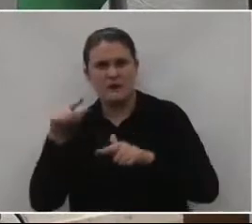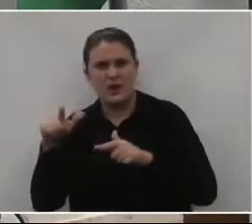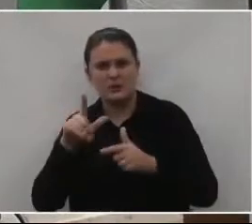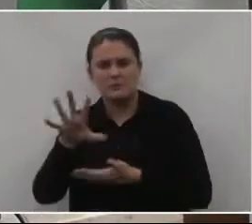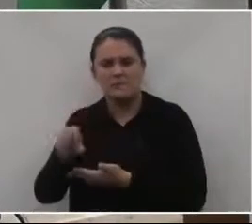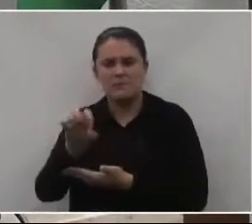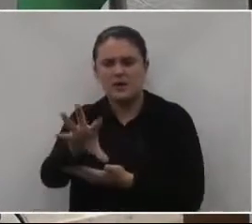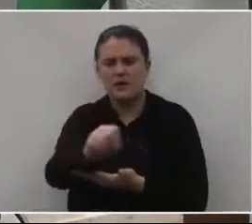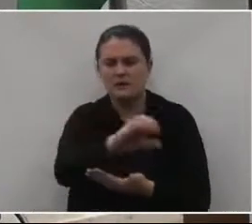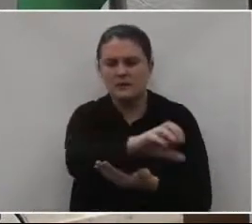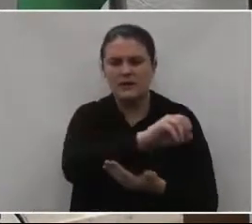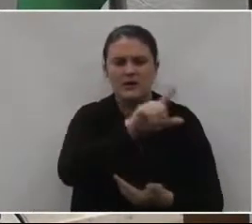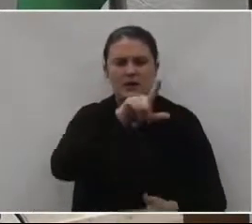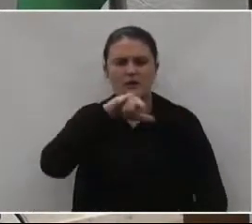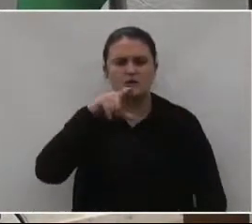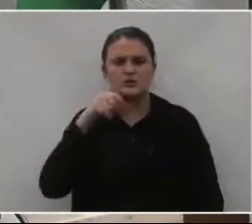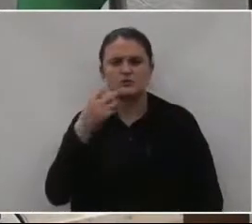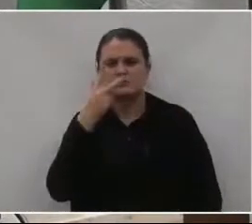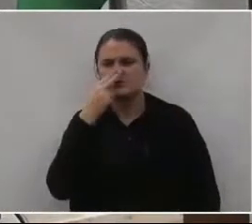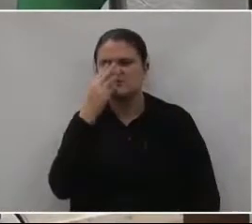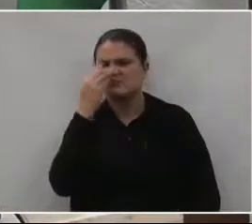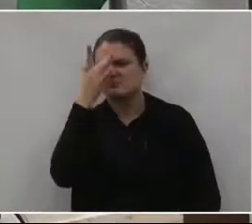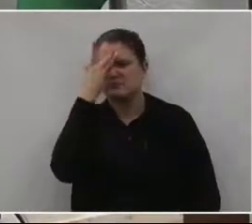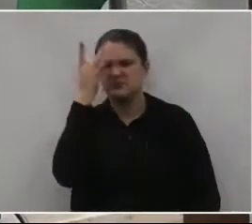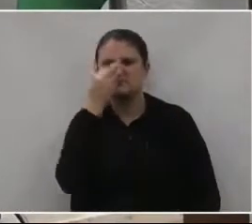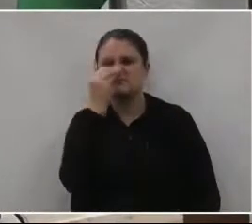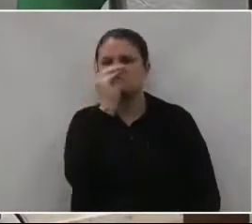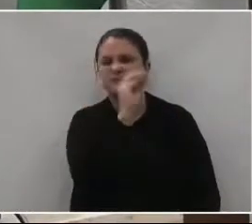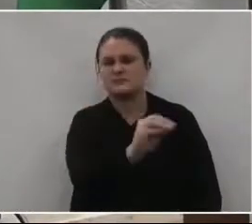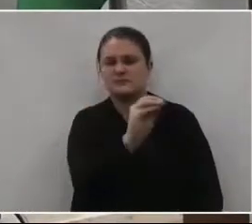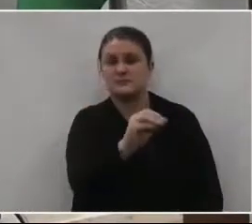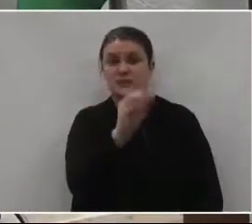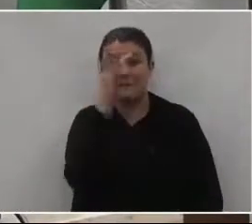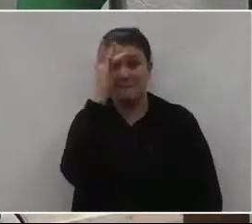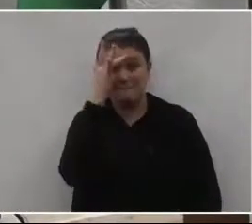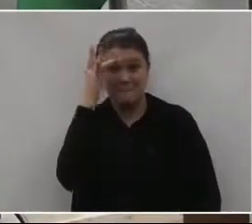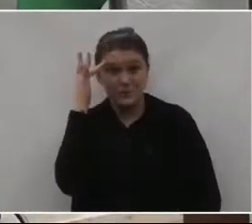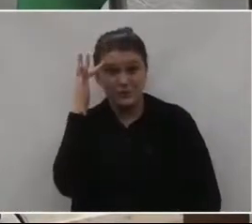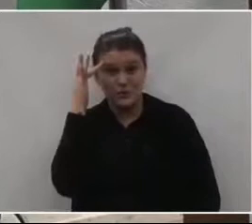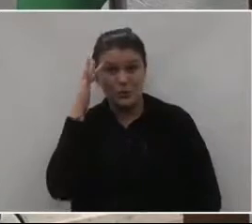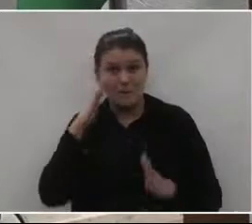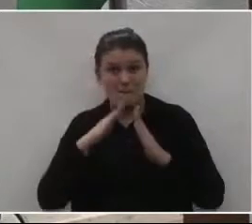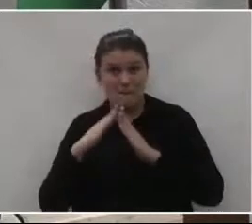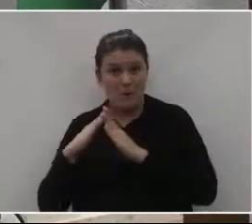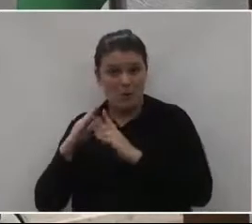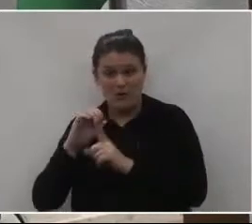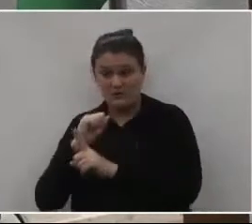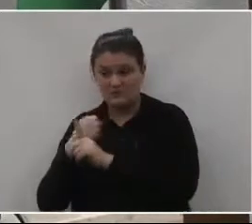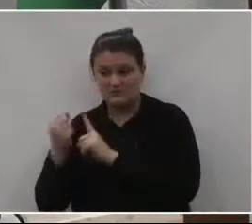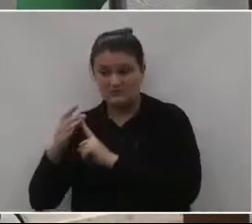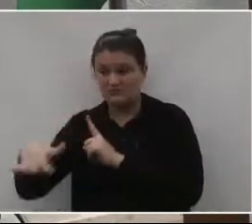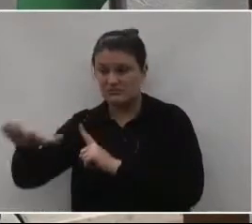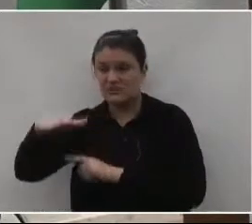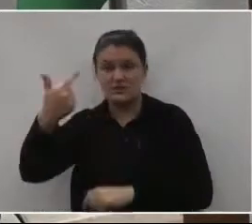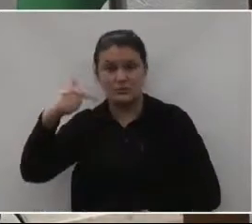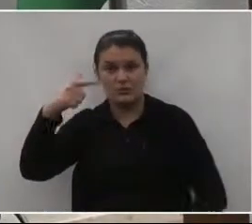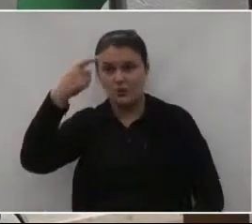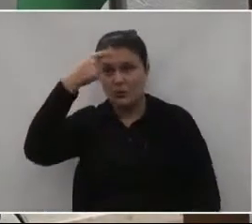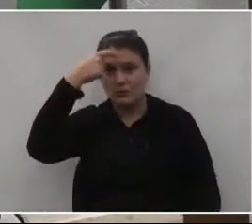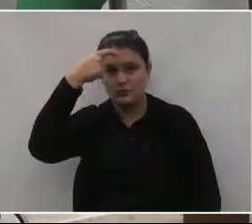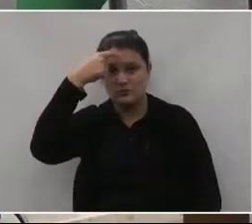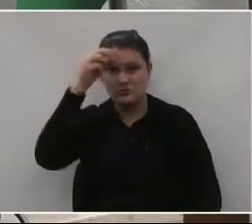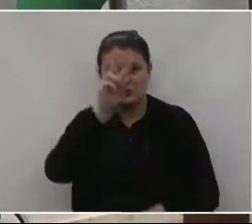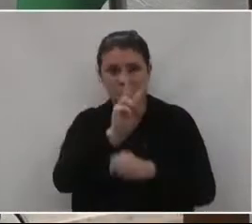recolher todo aquele material que foi depositado lá por pessoas da nossa sociedade que não têm a consciência a